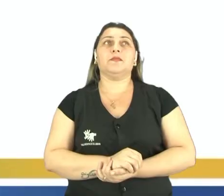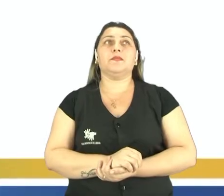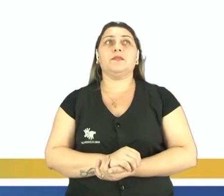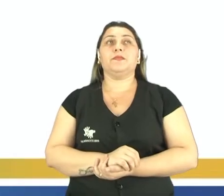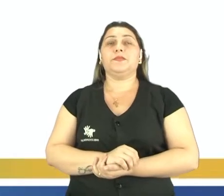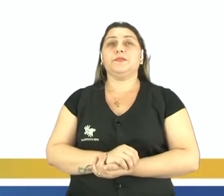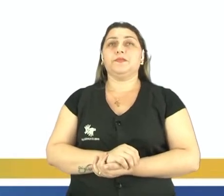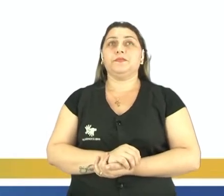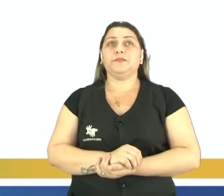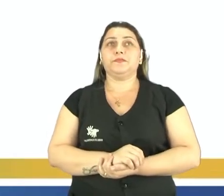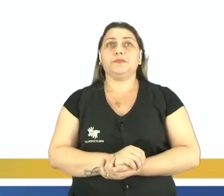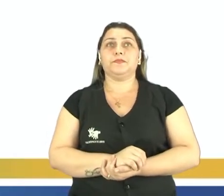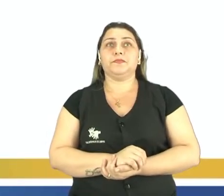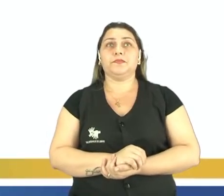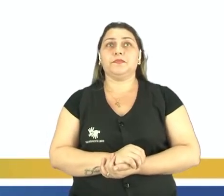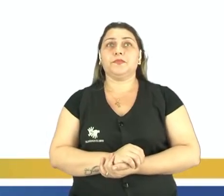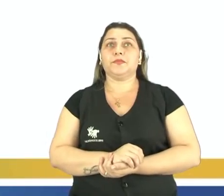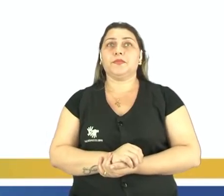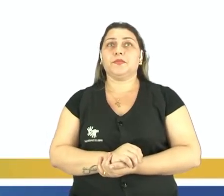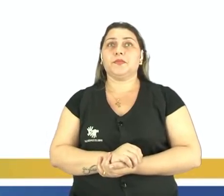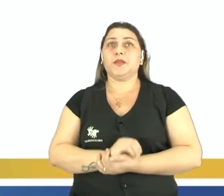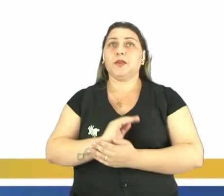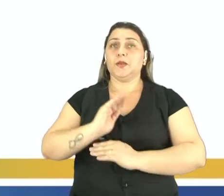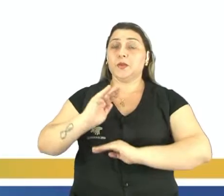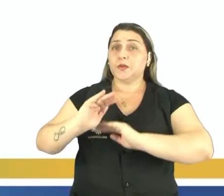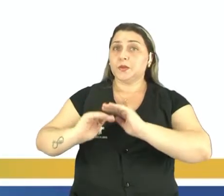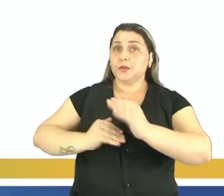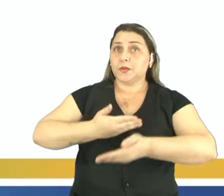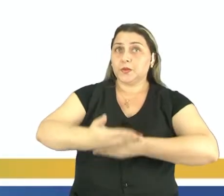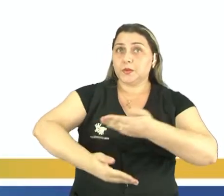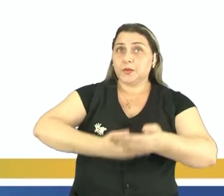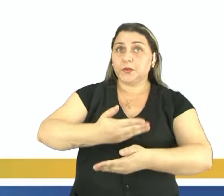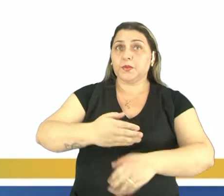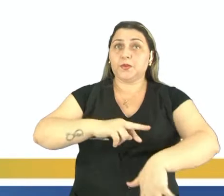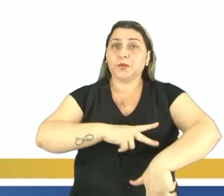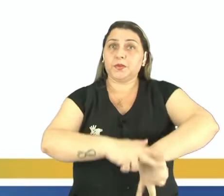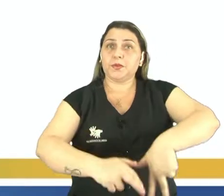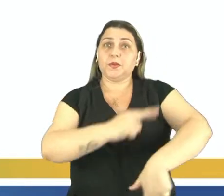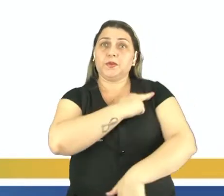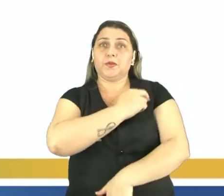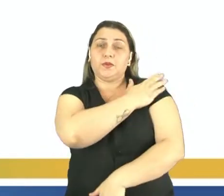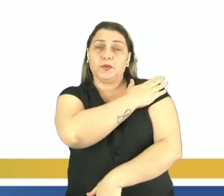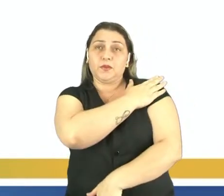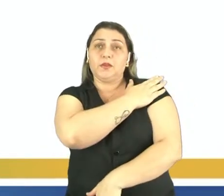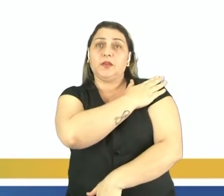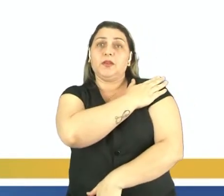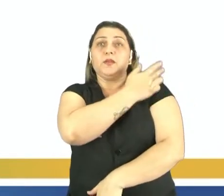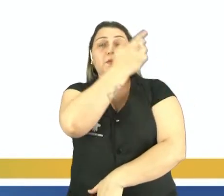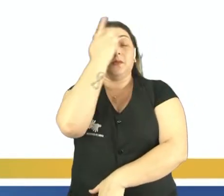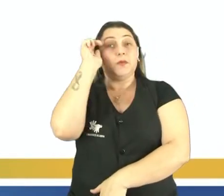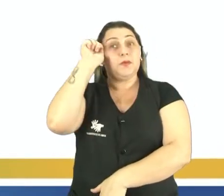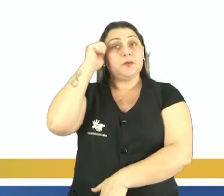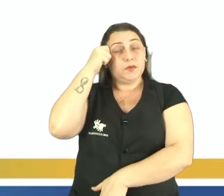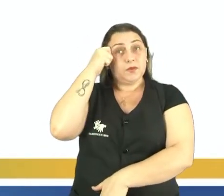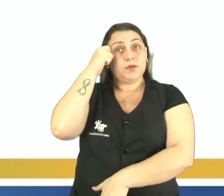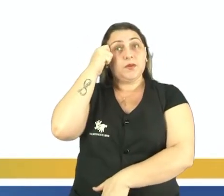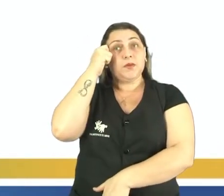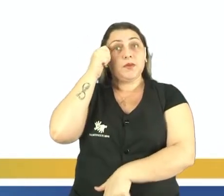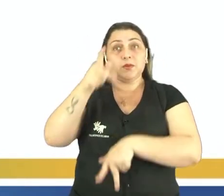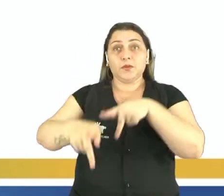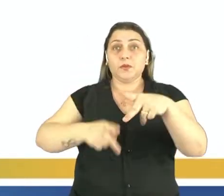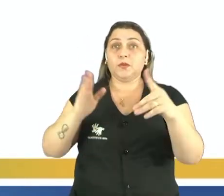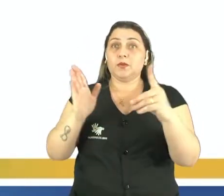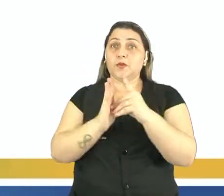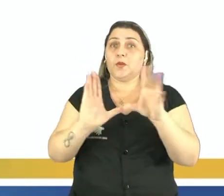Então, pessoal, vamos falar aqui sobre a construção das relações étnico-raciais. Historicamente, as pessoas negras e os povos indígenas